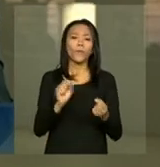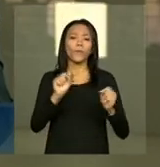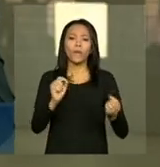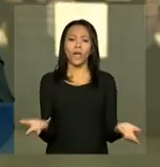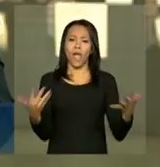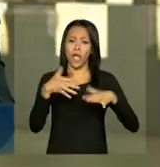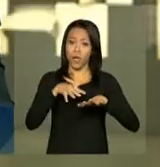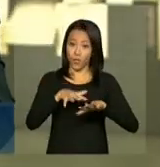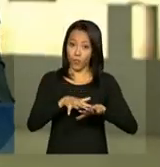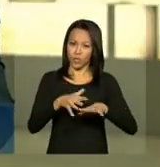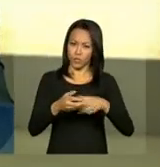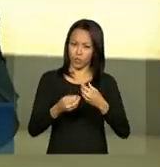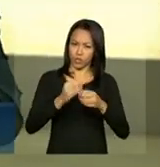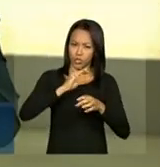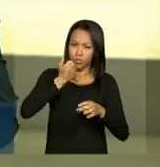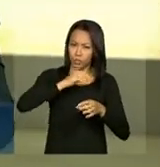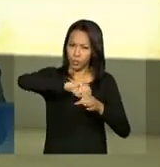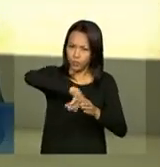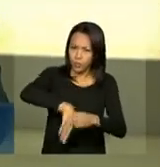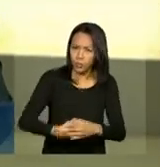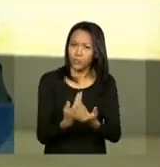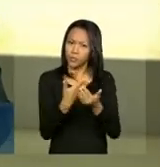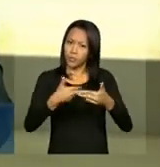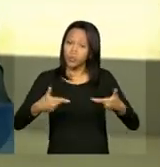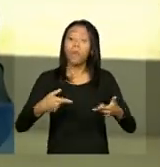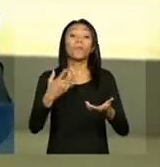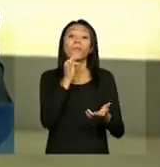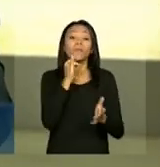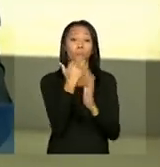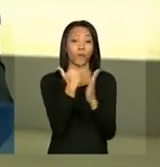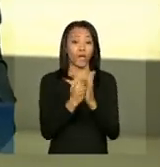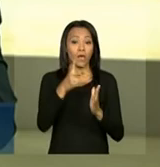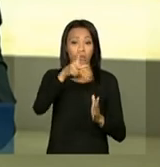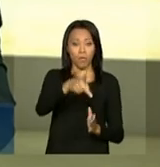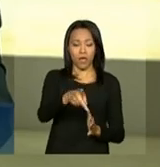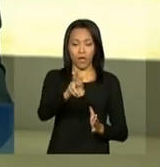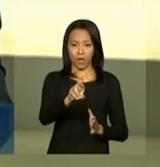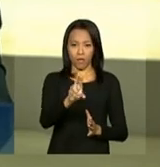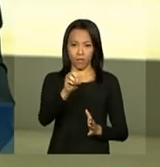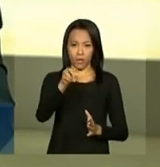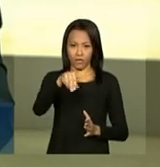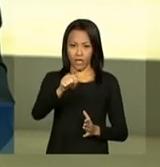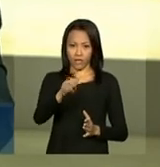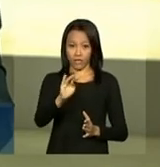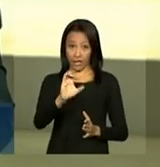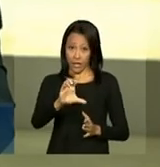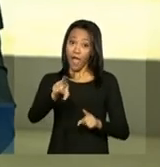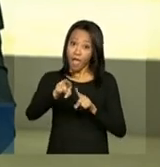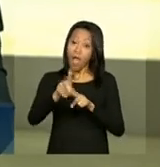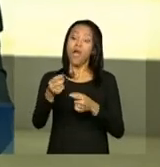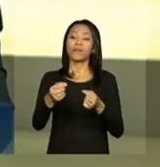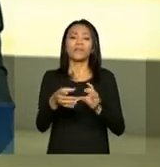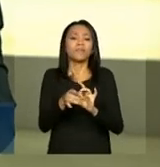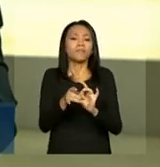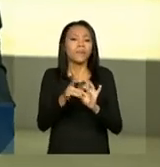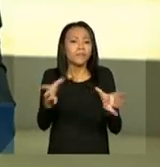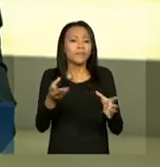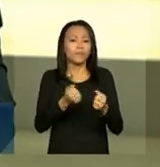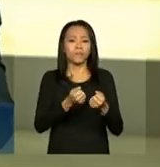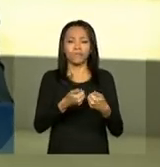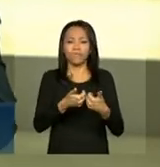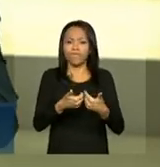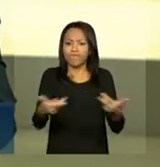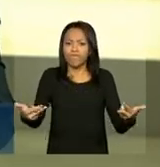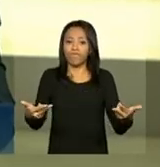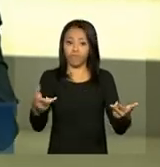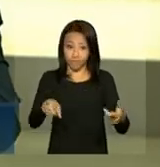produtiva. Por meio, por exemplo, do Pronatec, que é o Programa Nacional de Acesso ao Ensino Técnico e Emprego.